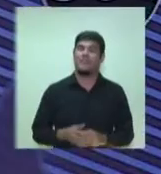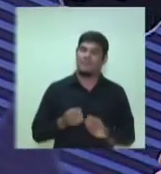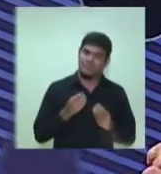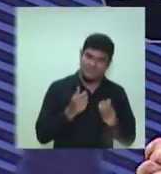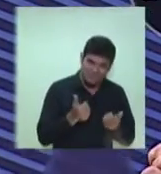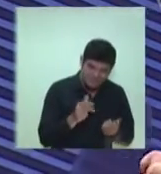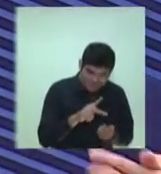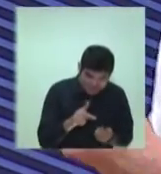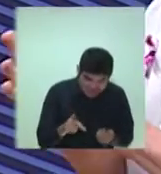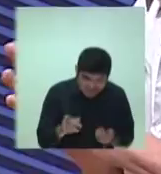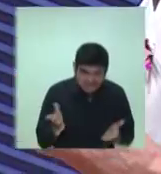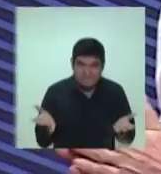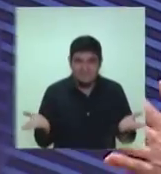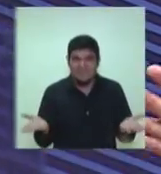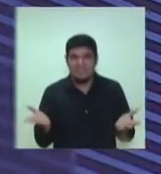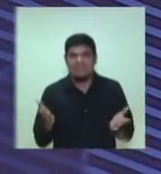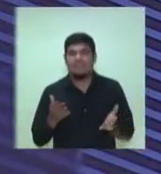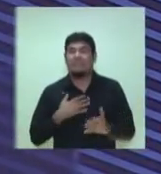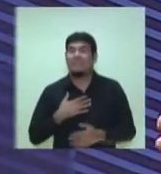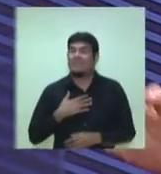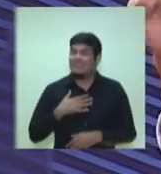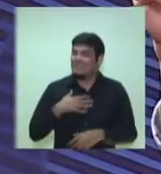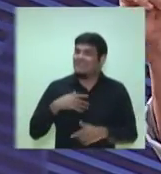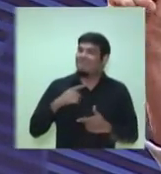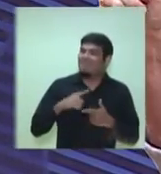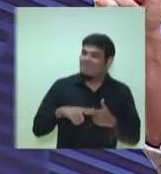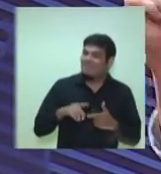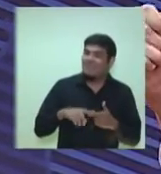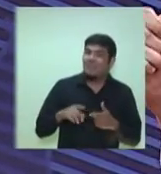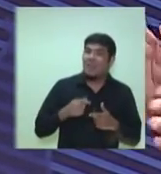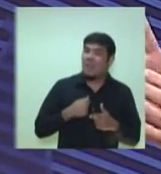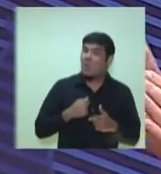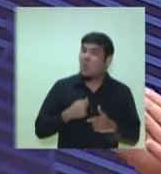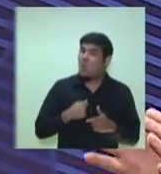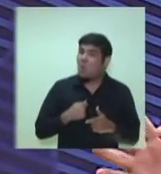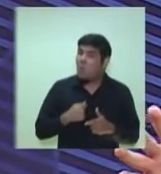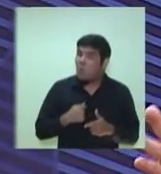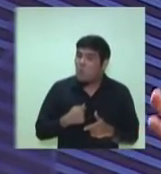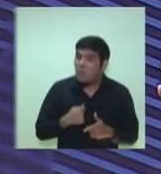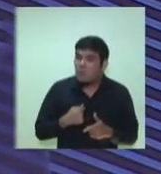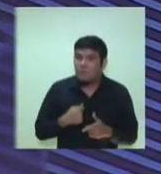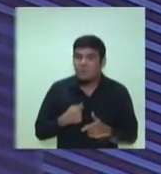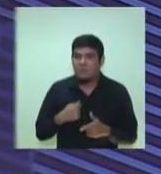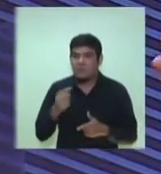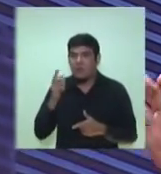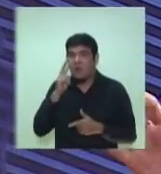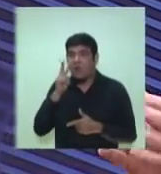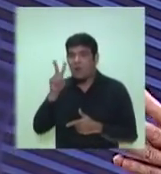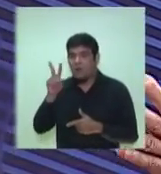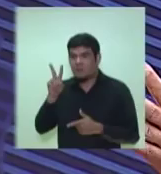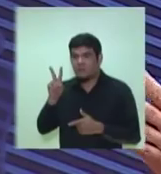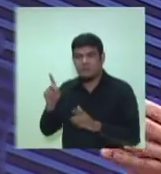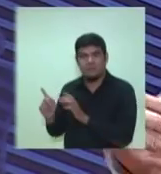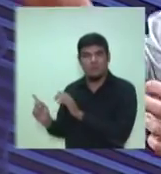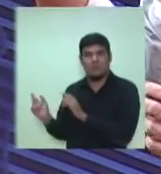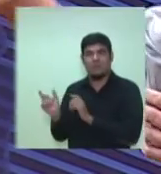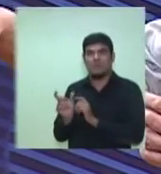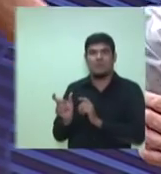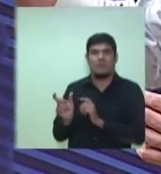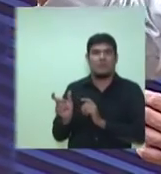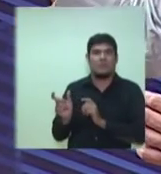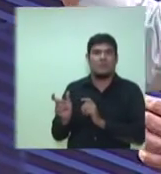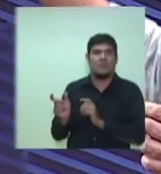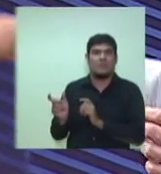professor Rodrigues. Esse é um drama. E um dos meus combates maiores aqui é denunciar claramente e sem medo essa